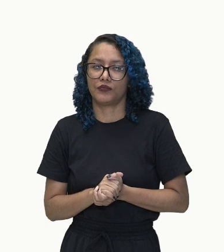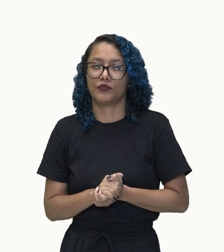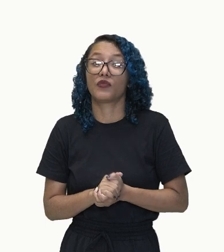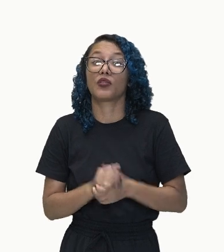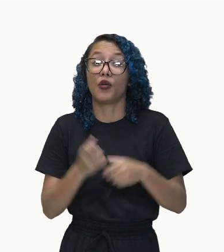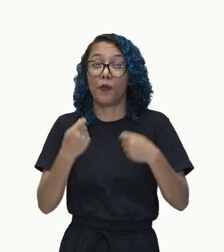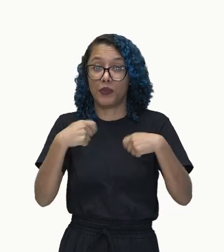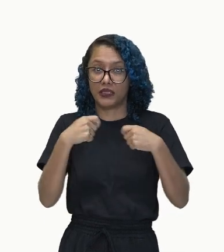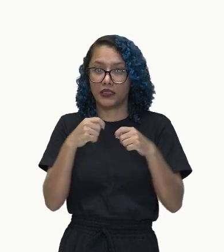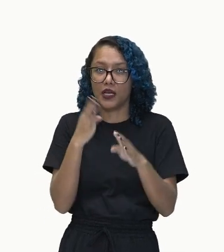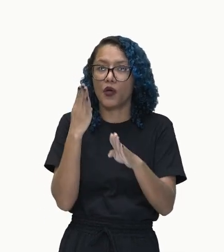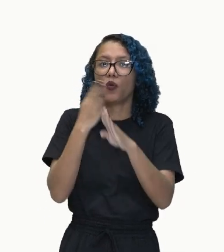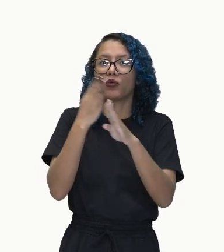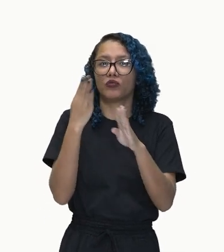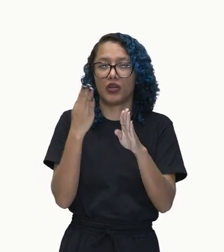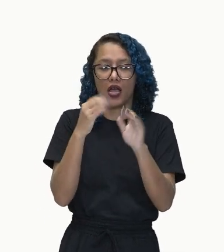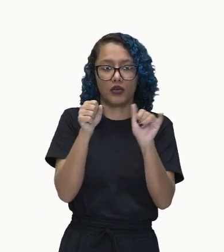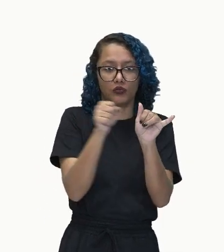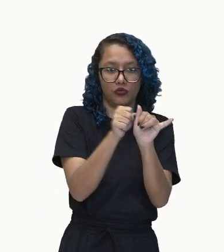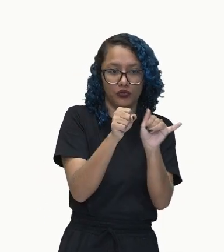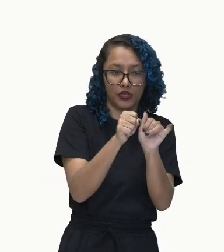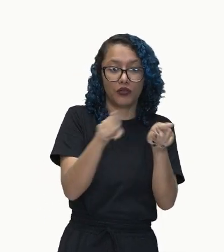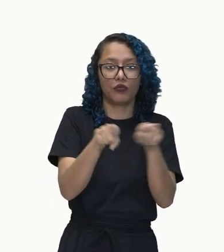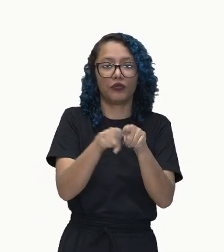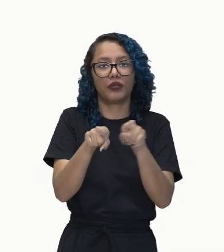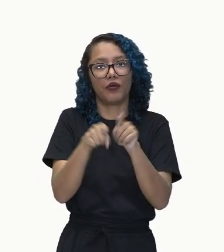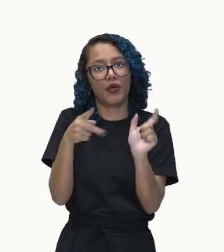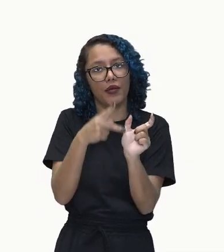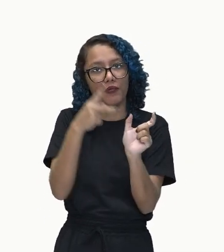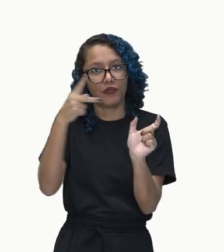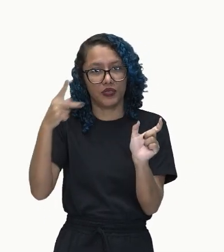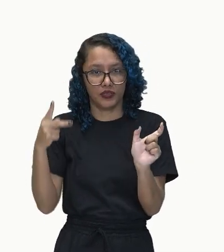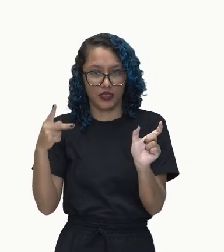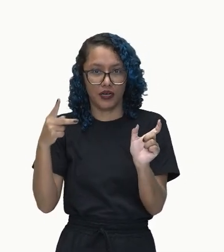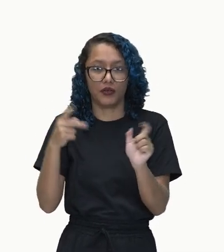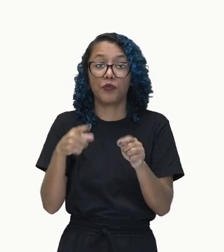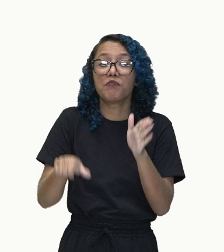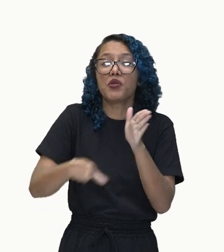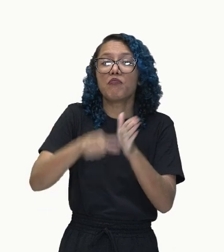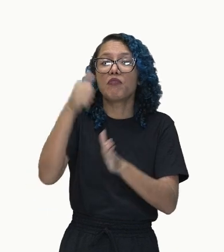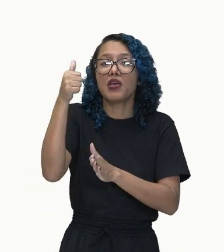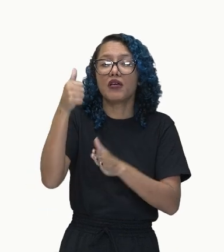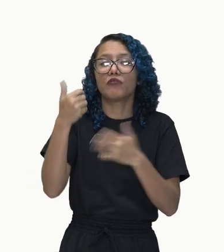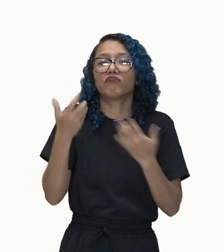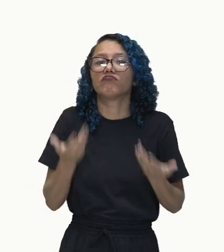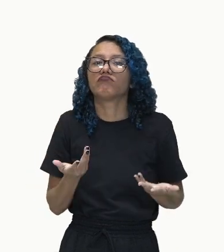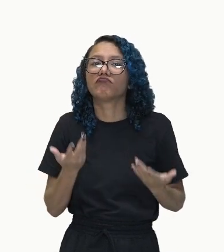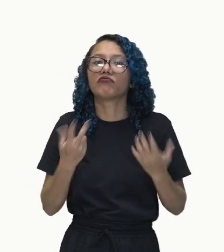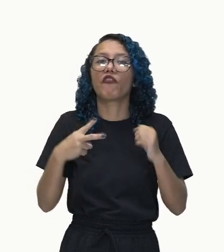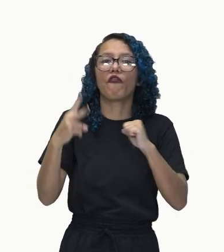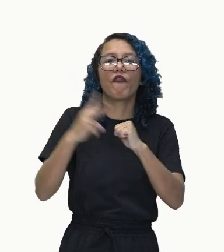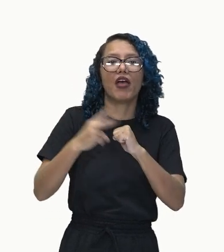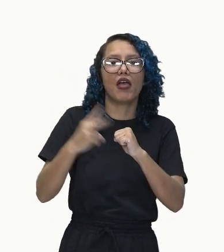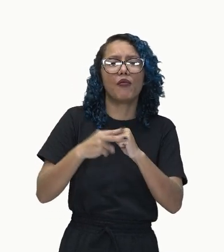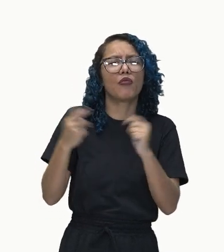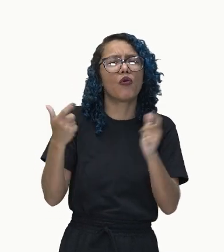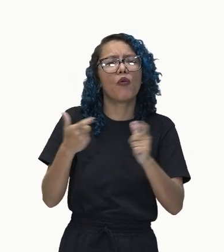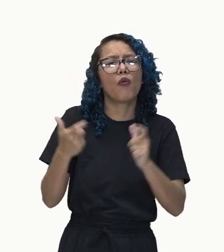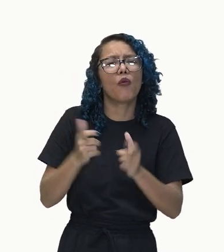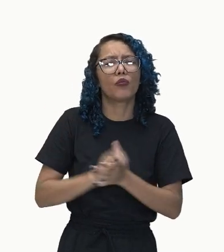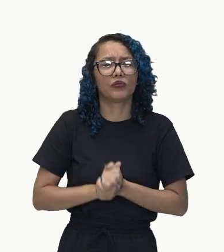predicado. Vamos localizar o verbo. Qual o verbo aí dessa oração? Observe aí, me diga.